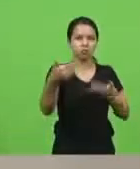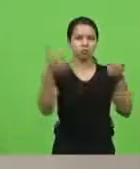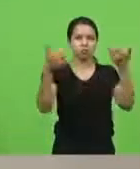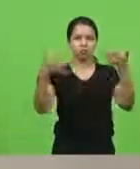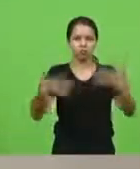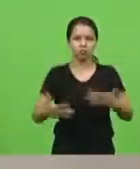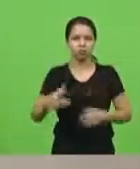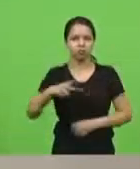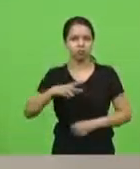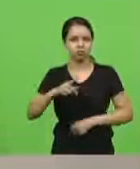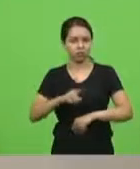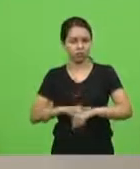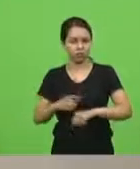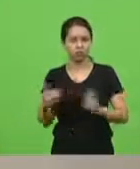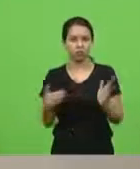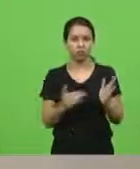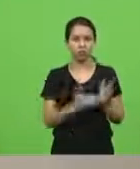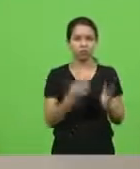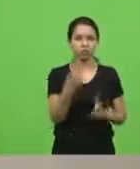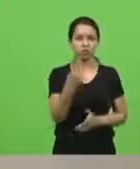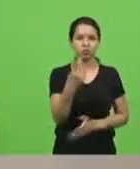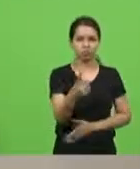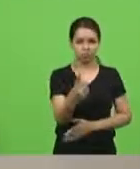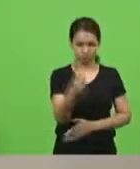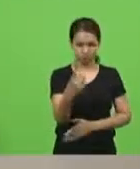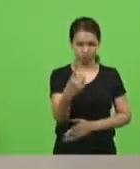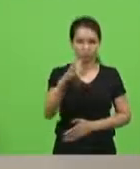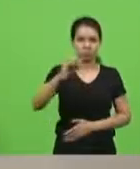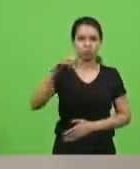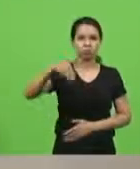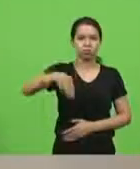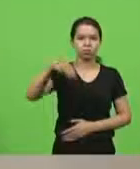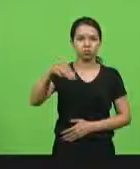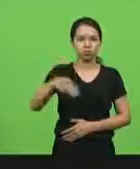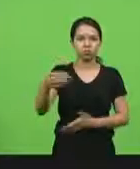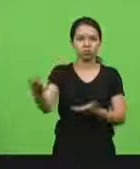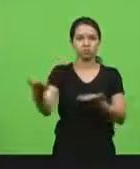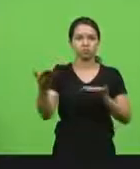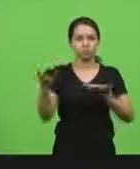pessoais. Pelo tempo de até 10 minutos, fará uso da palavra ao deputado Sargento Lima.